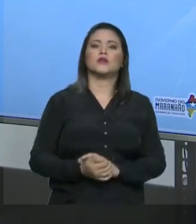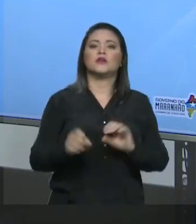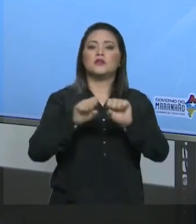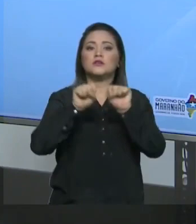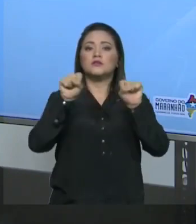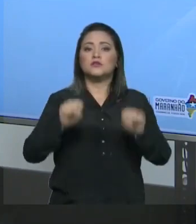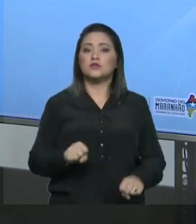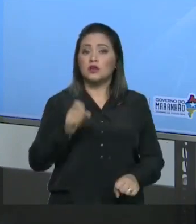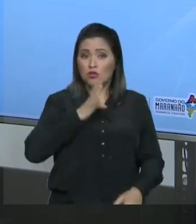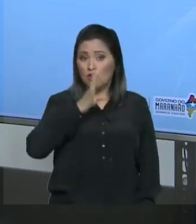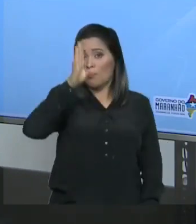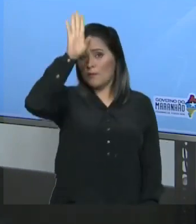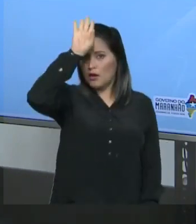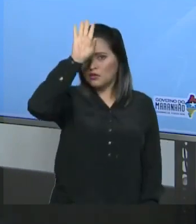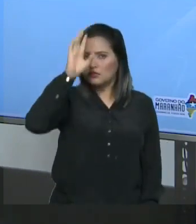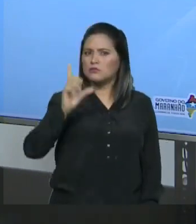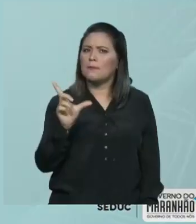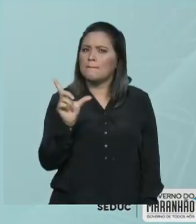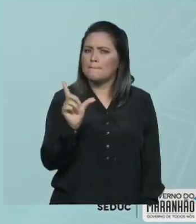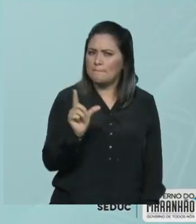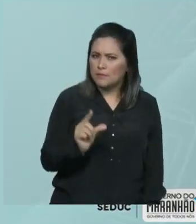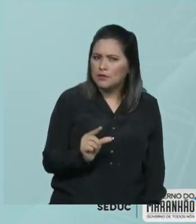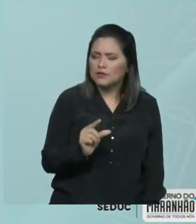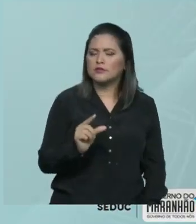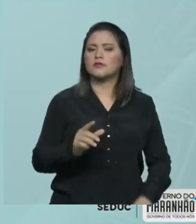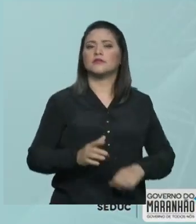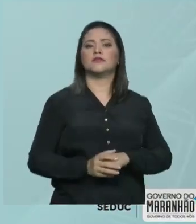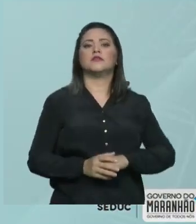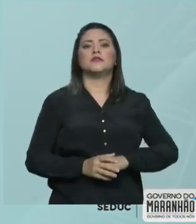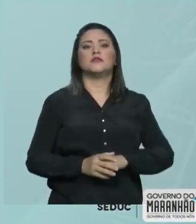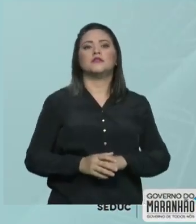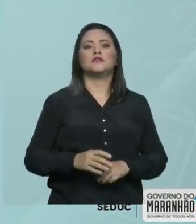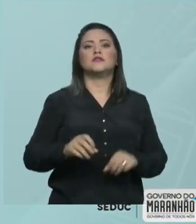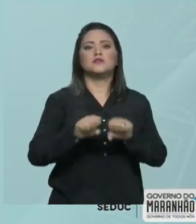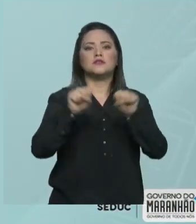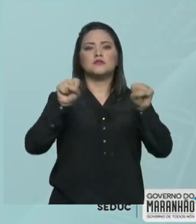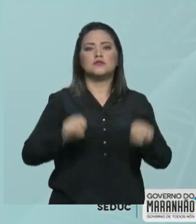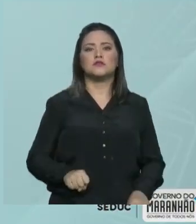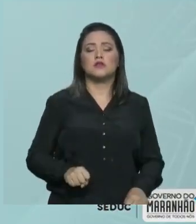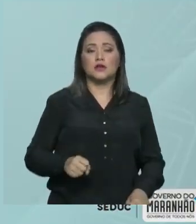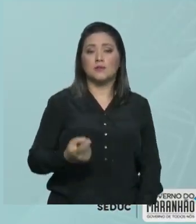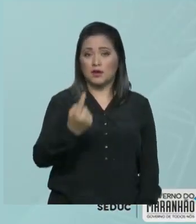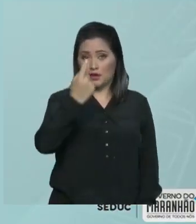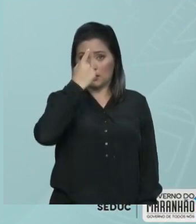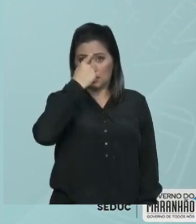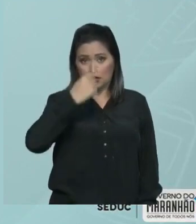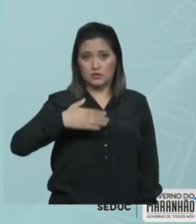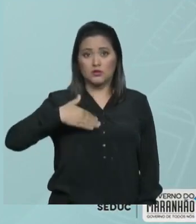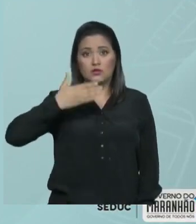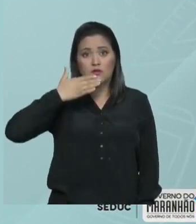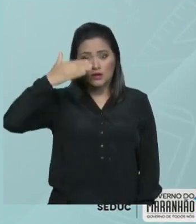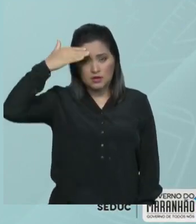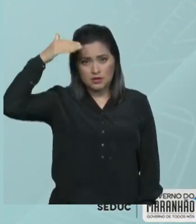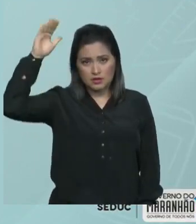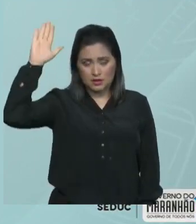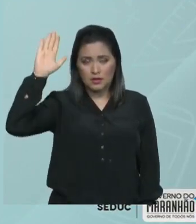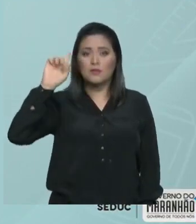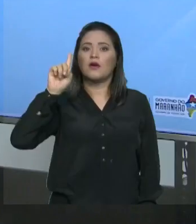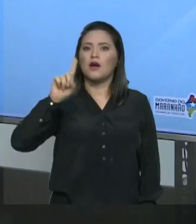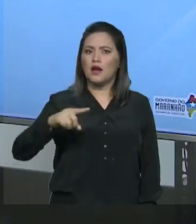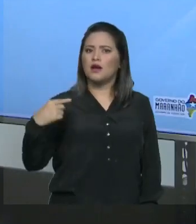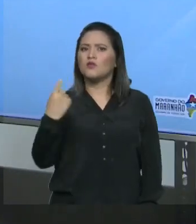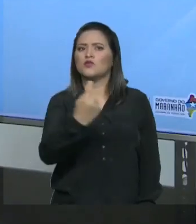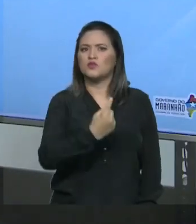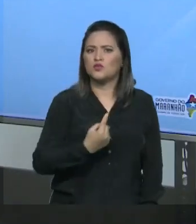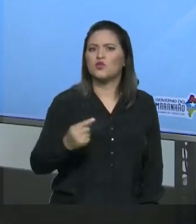menos frequência, é óbvio, em alguns casos. E o sistema indo-arábico, que é o nosso sistema, com muito mais frequência,